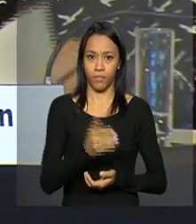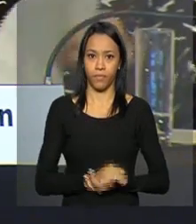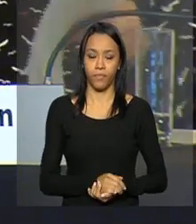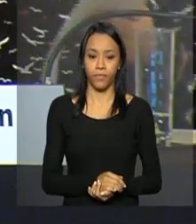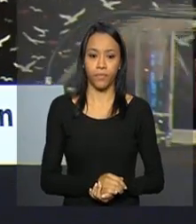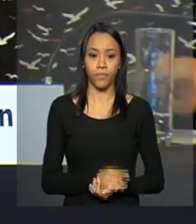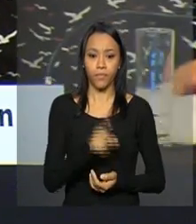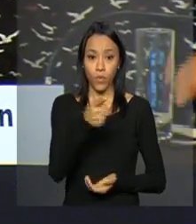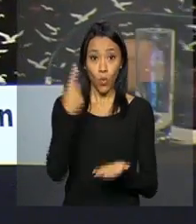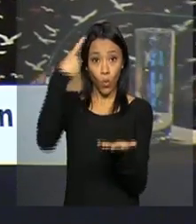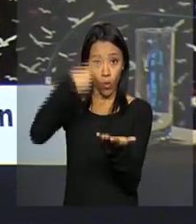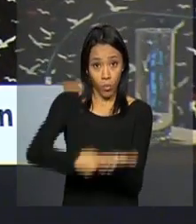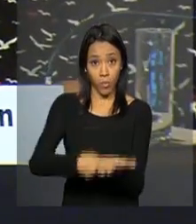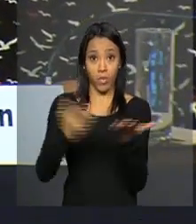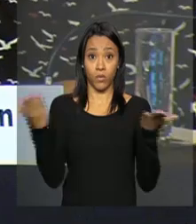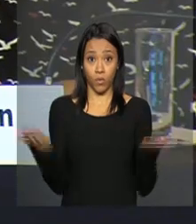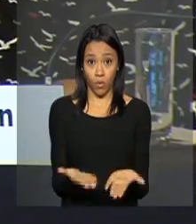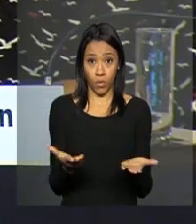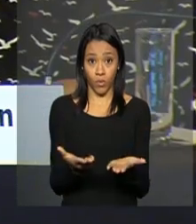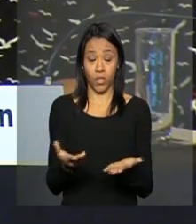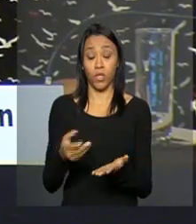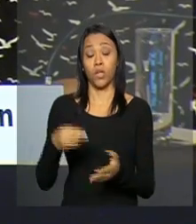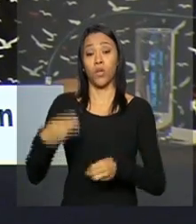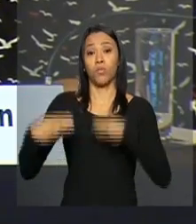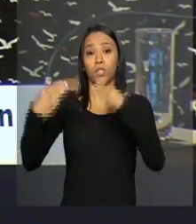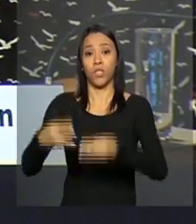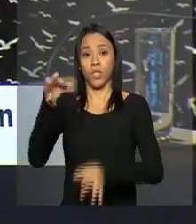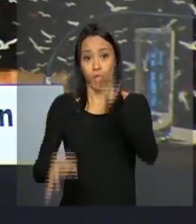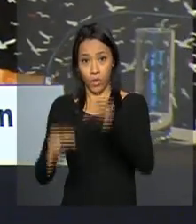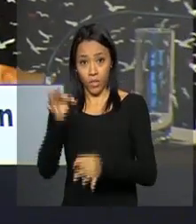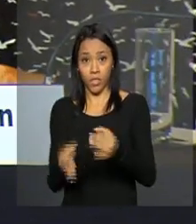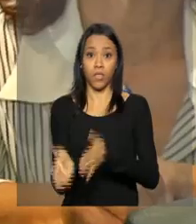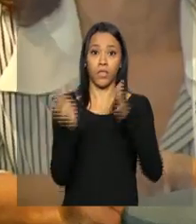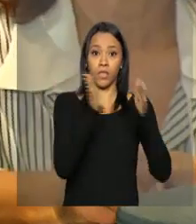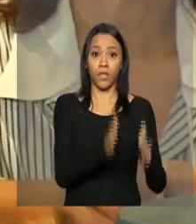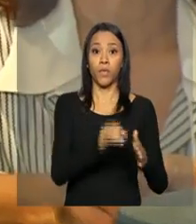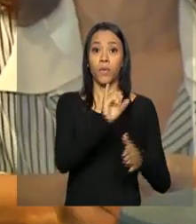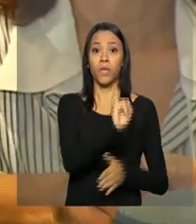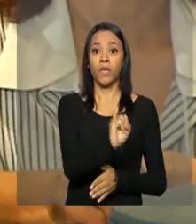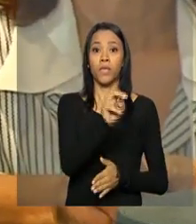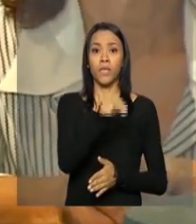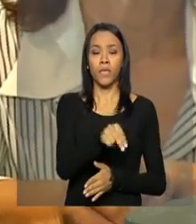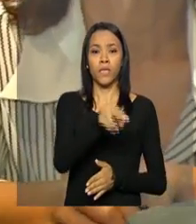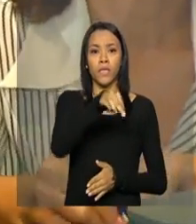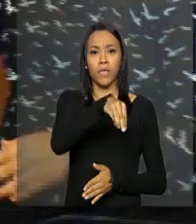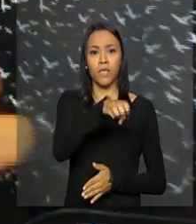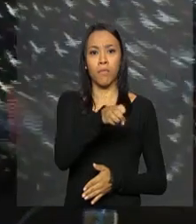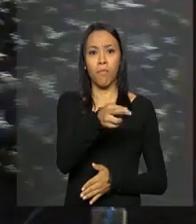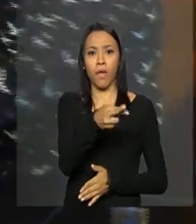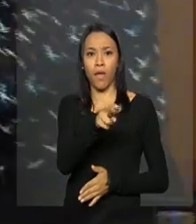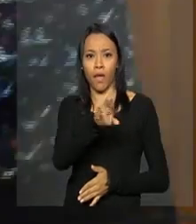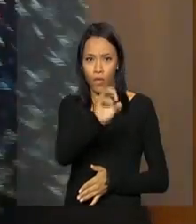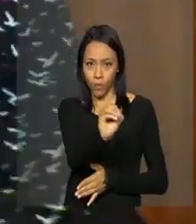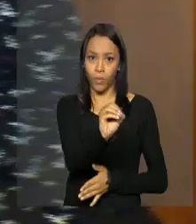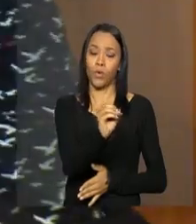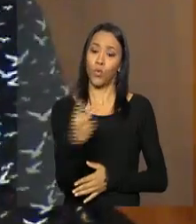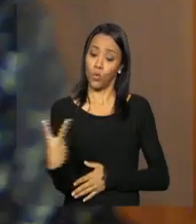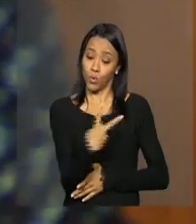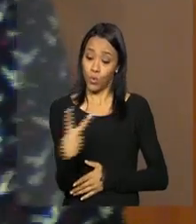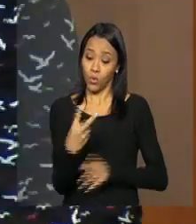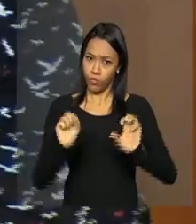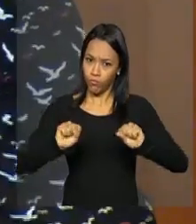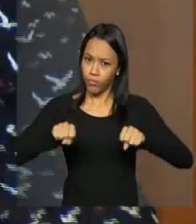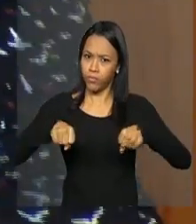O acordo assinado entre o Ministério da Justiça e o Inmetro é um termo de cooperação técnica que vai unir os esforços dos dois órgãos